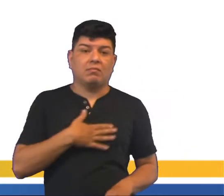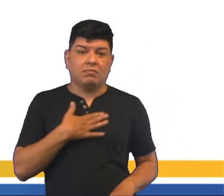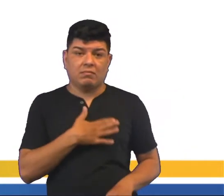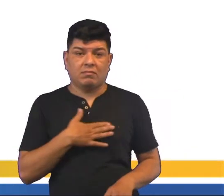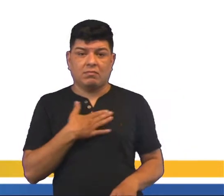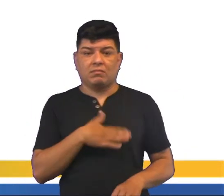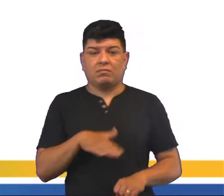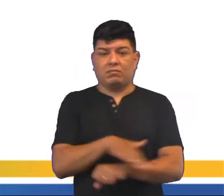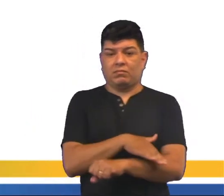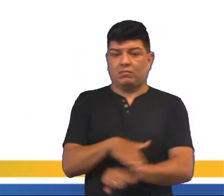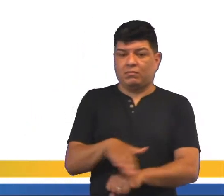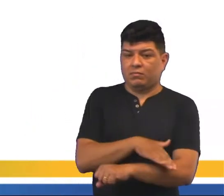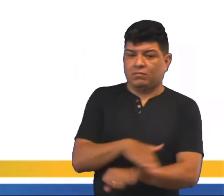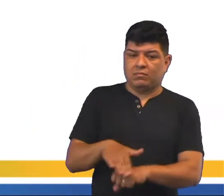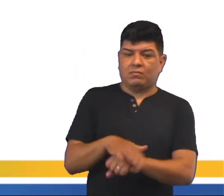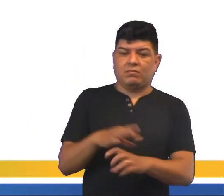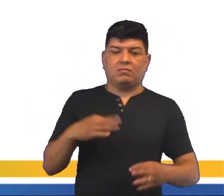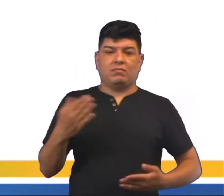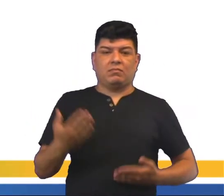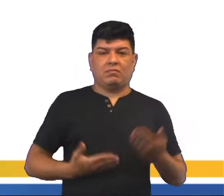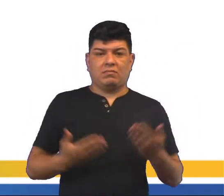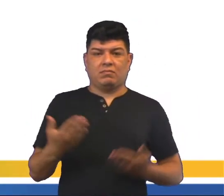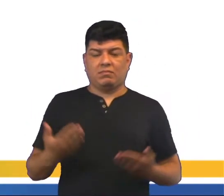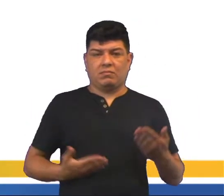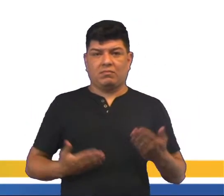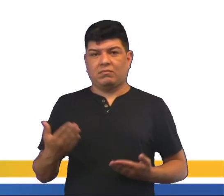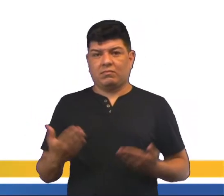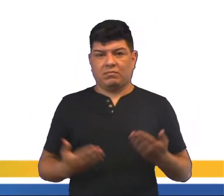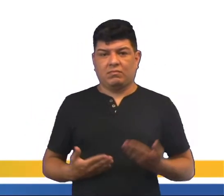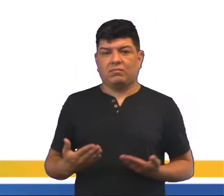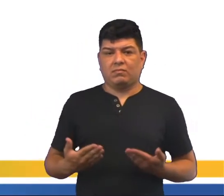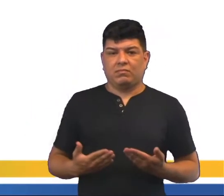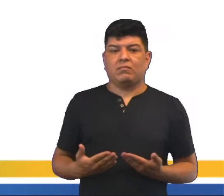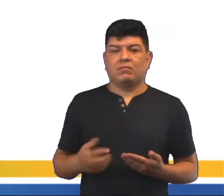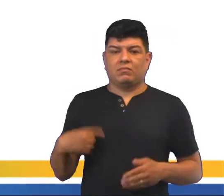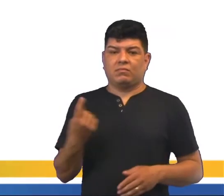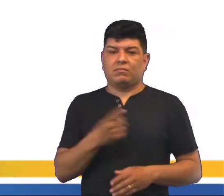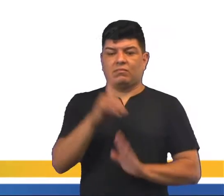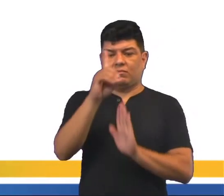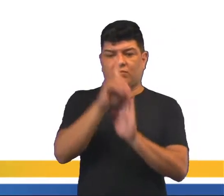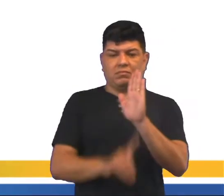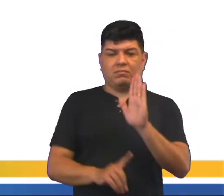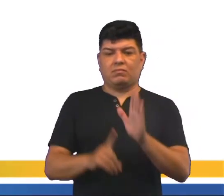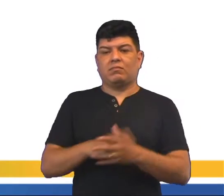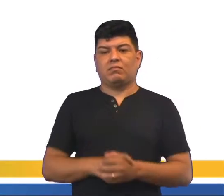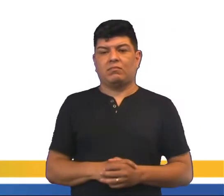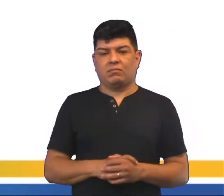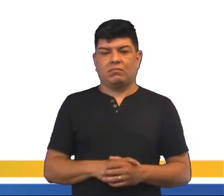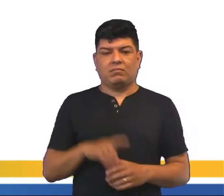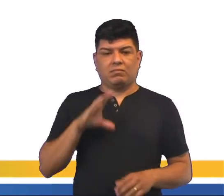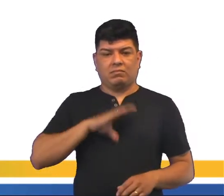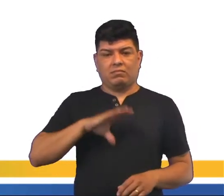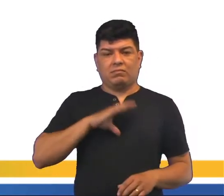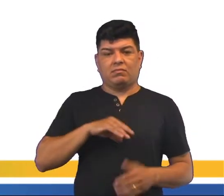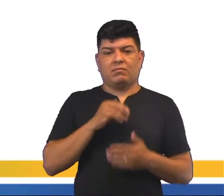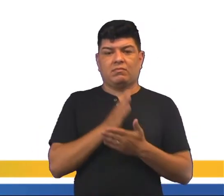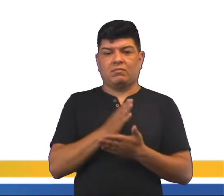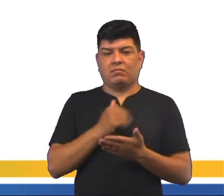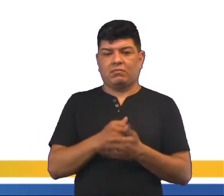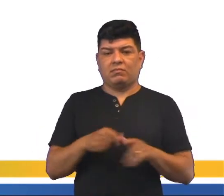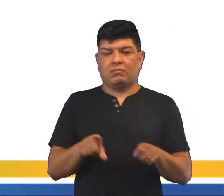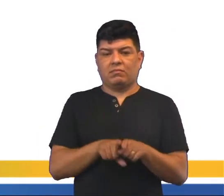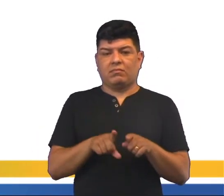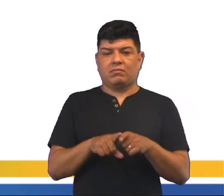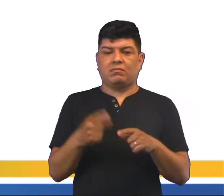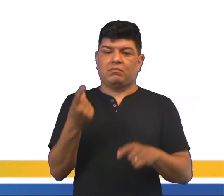num bairro que tivesse todos esses serviços necessários, que nós precisamos e que é o nosso direito? A cidade é dividida também por